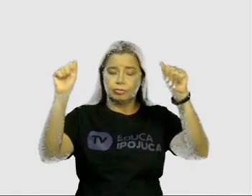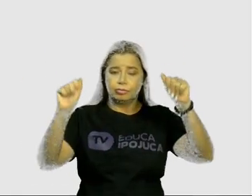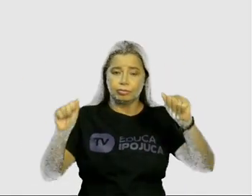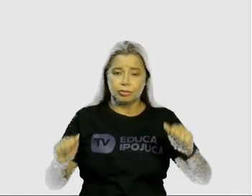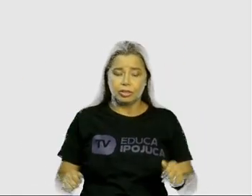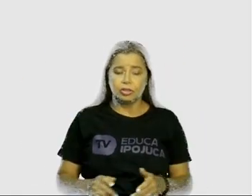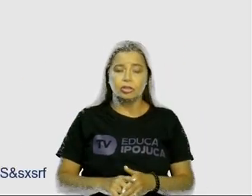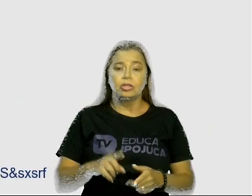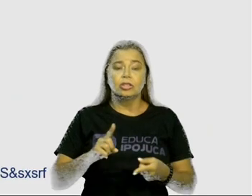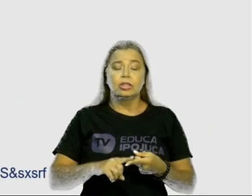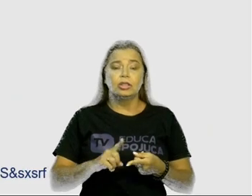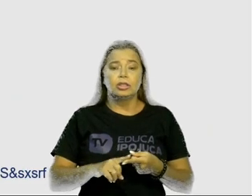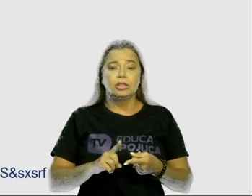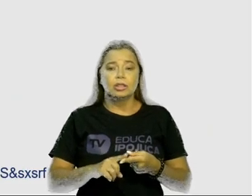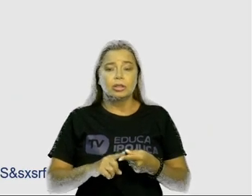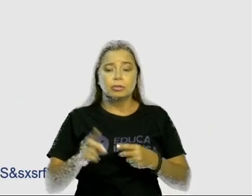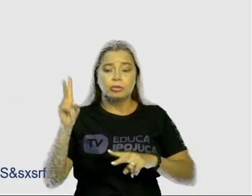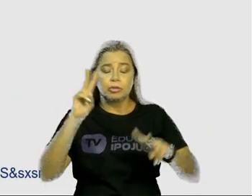Vamos lá?